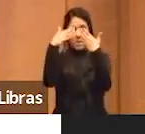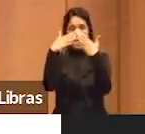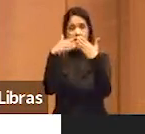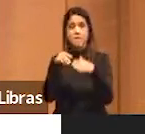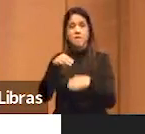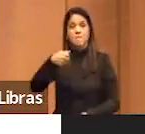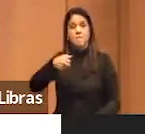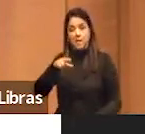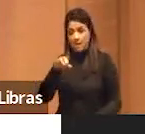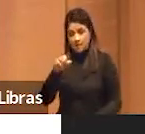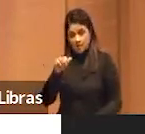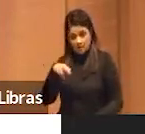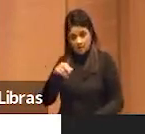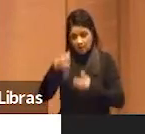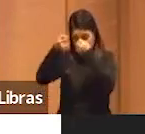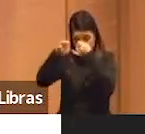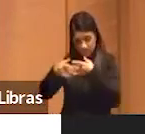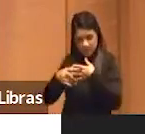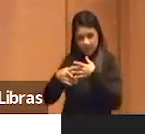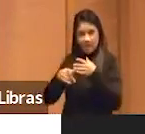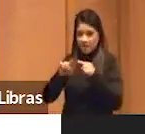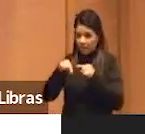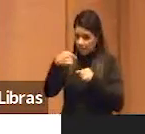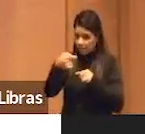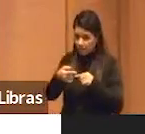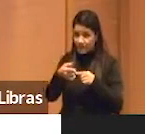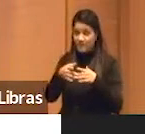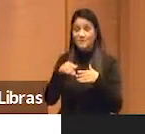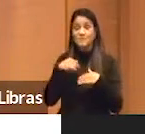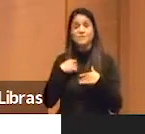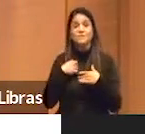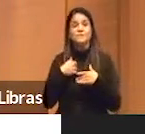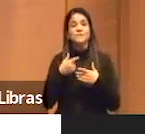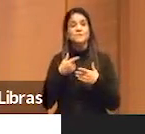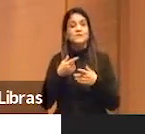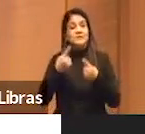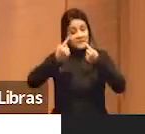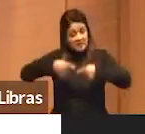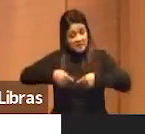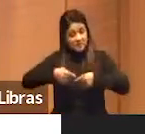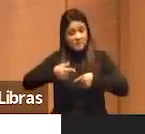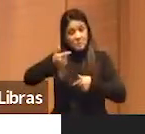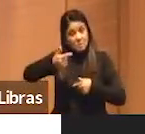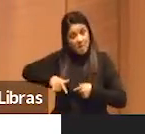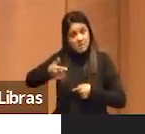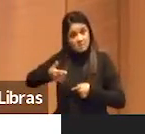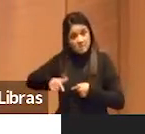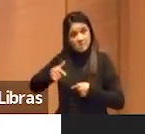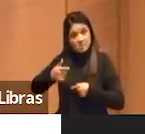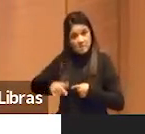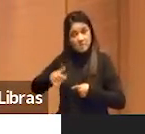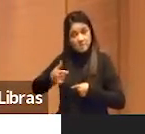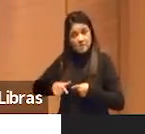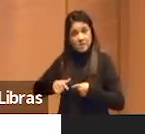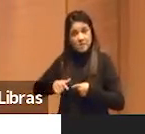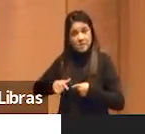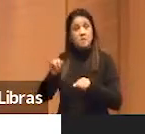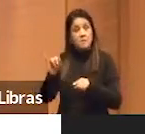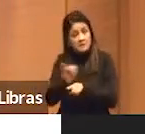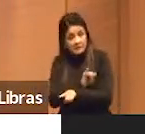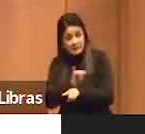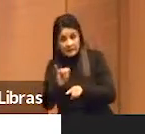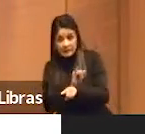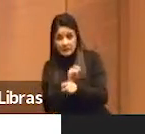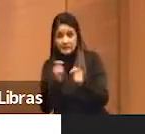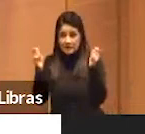avança nisso na conversa que ele vai ter, trazem mais desafios ainda, ao mesmo tempo que mais possibilidades